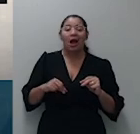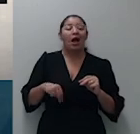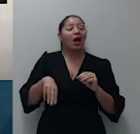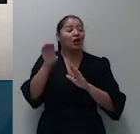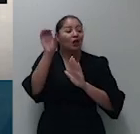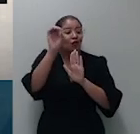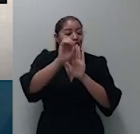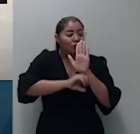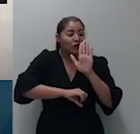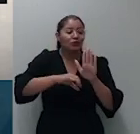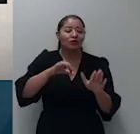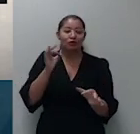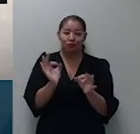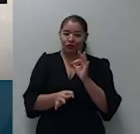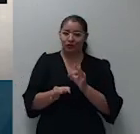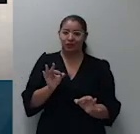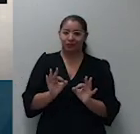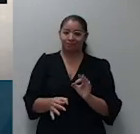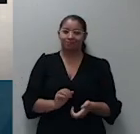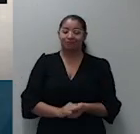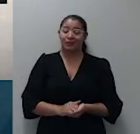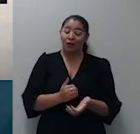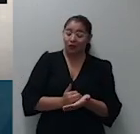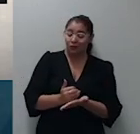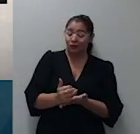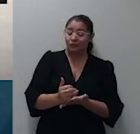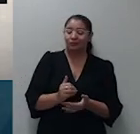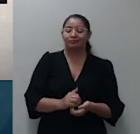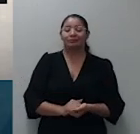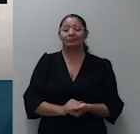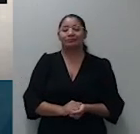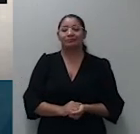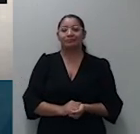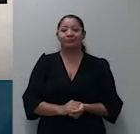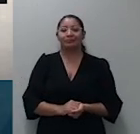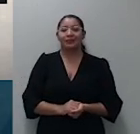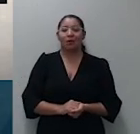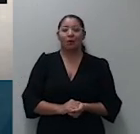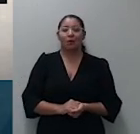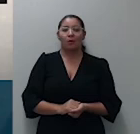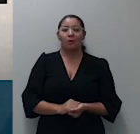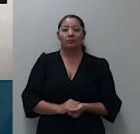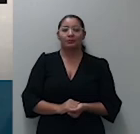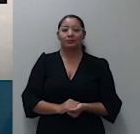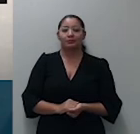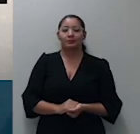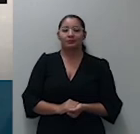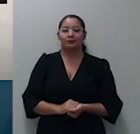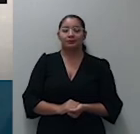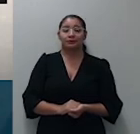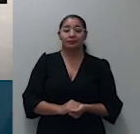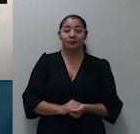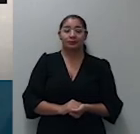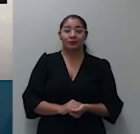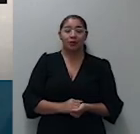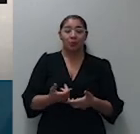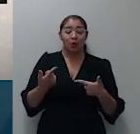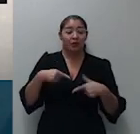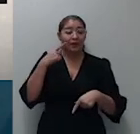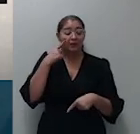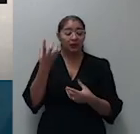e prossigo efetivamente o caso não é de singela solução pois há inegáveis interesses